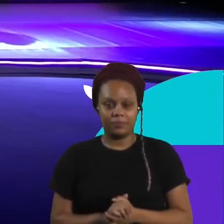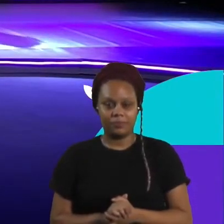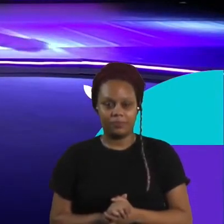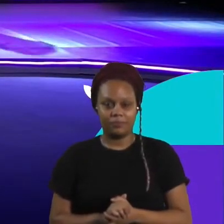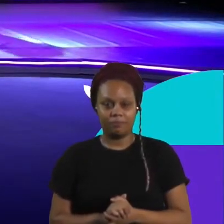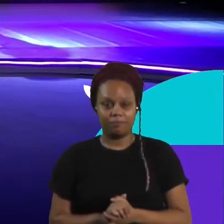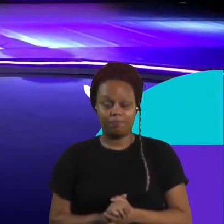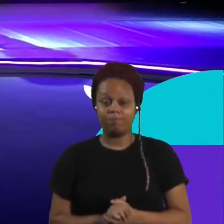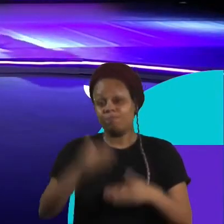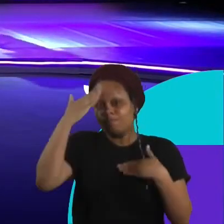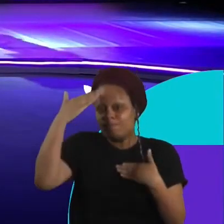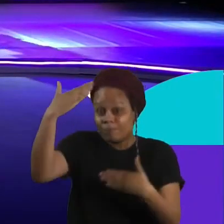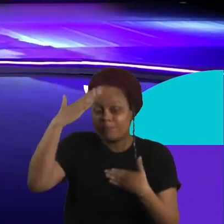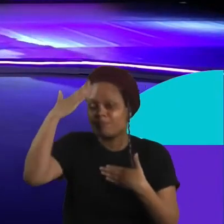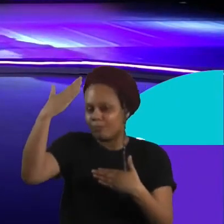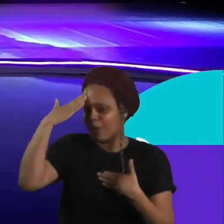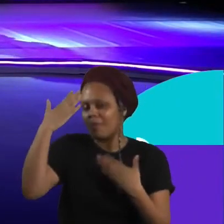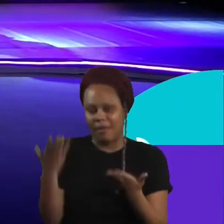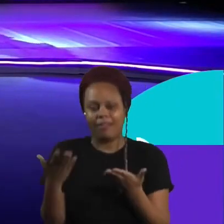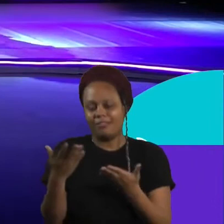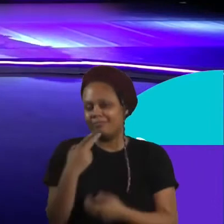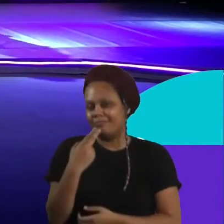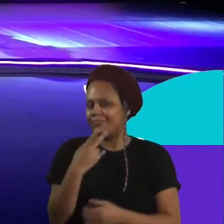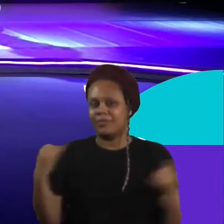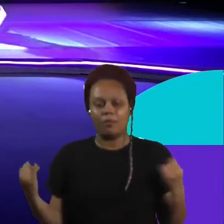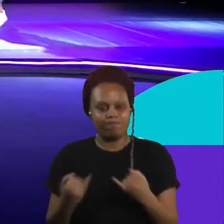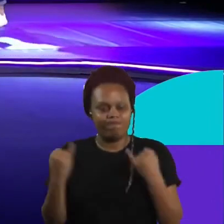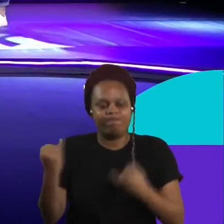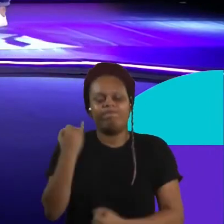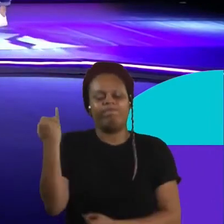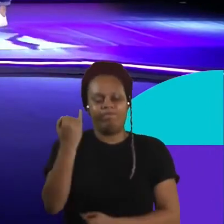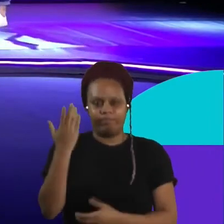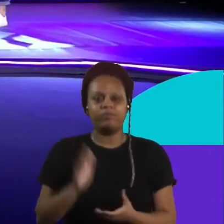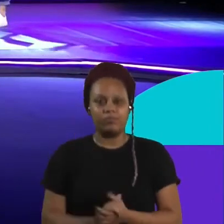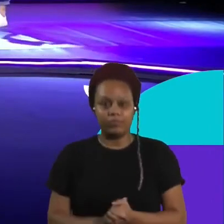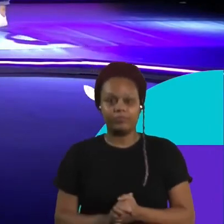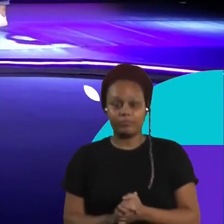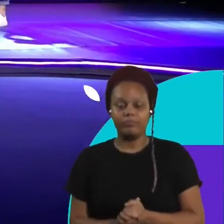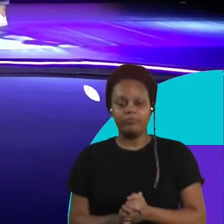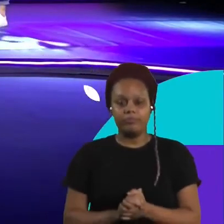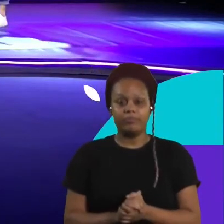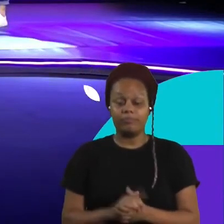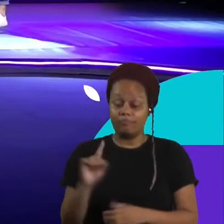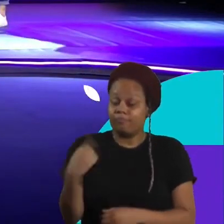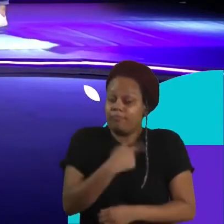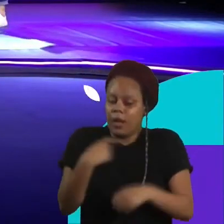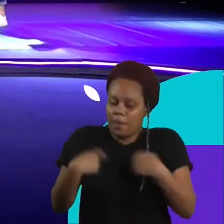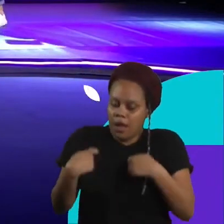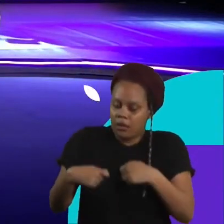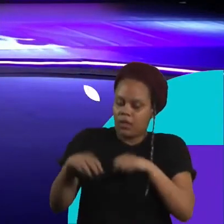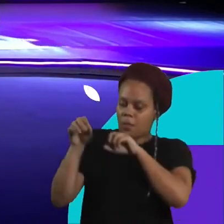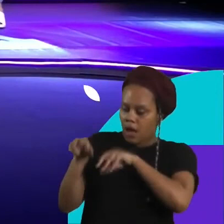Show! Muito obrigada, querida. Que fala é importante, né? A gente precisa mesmo educar as